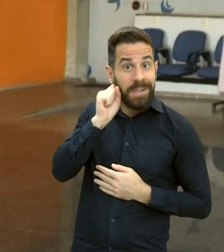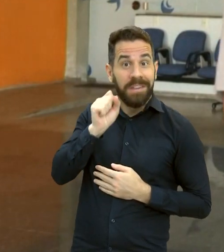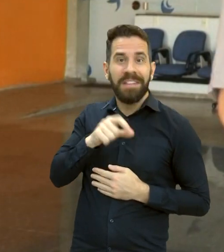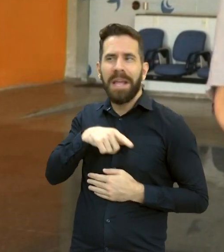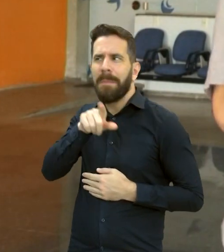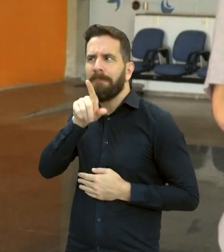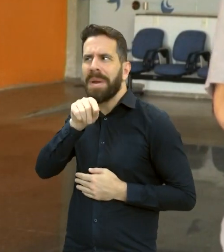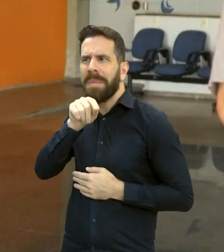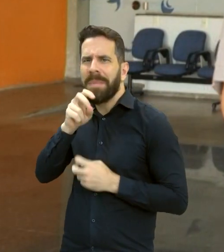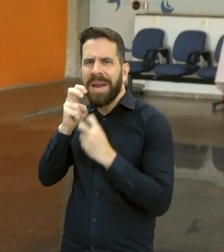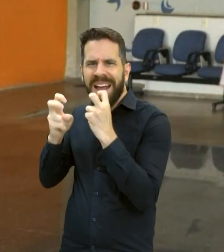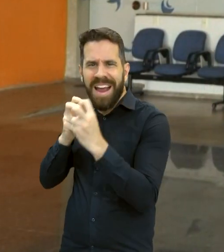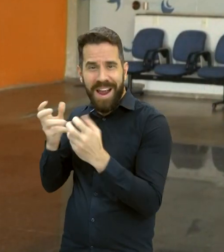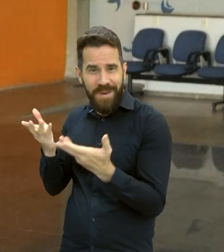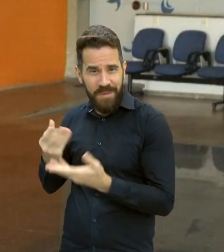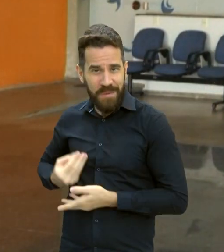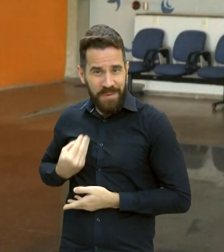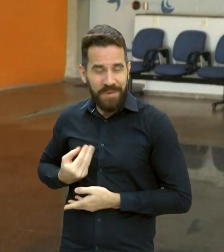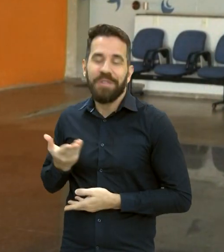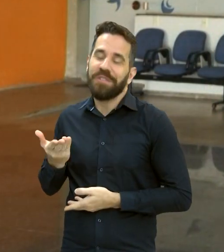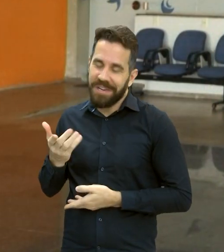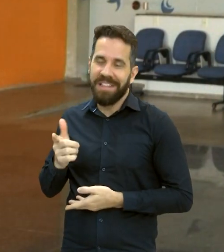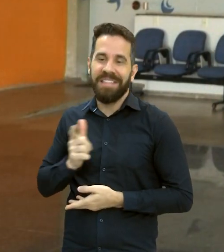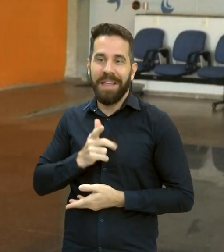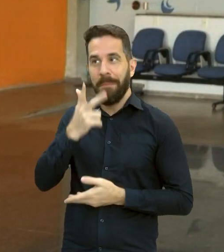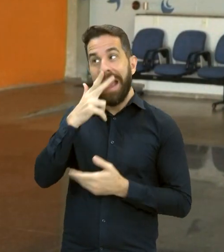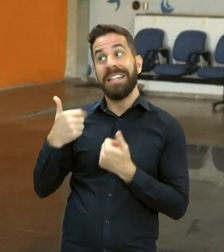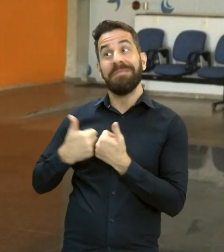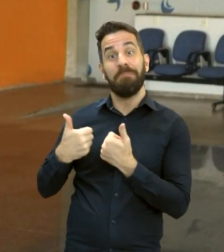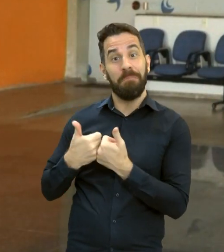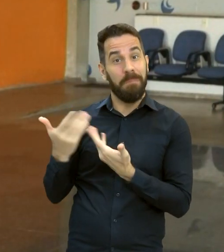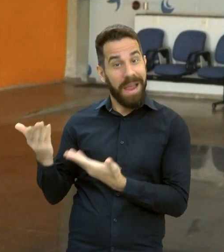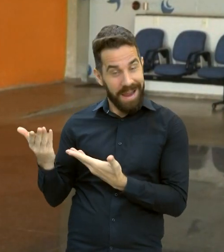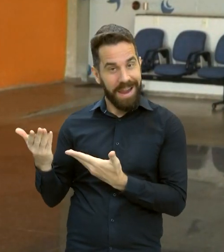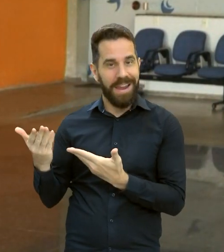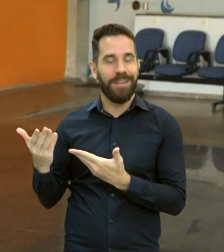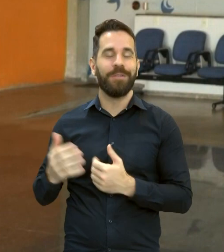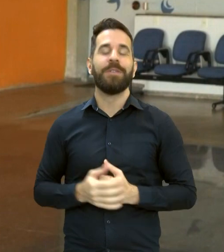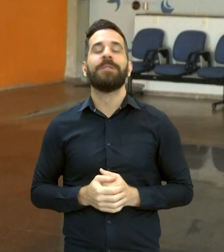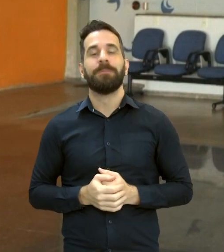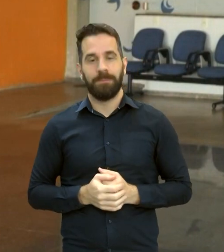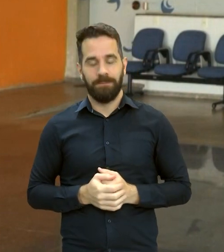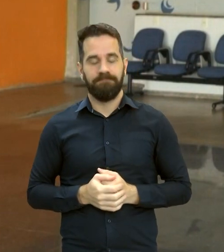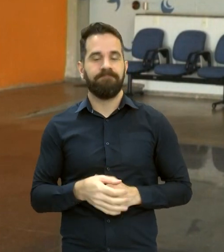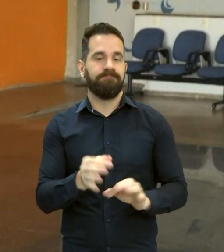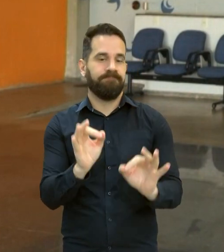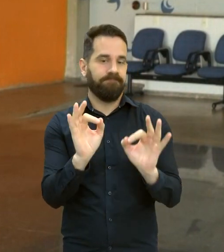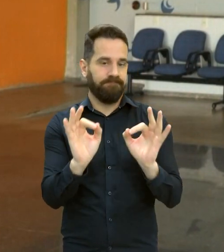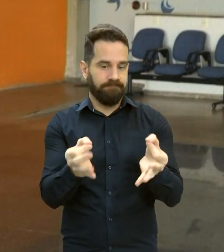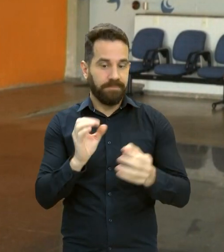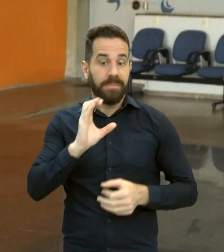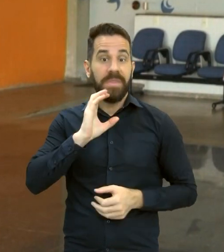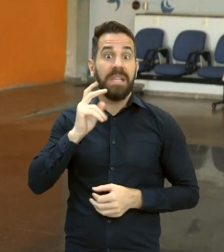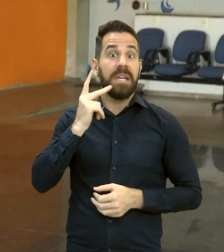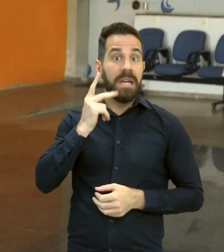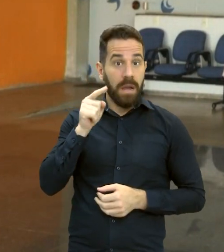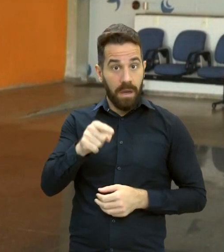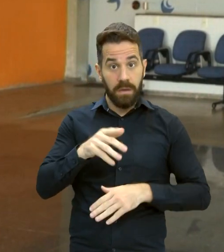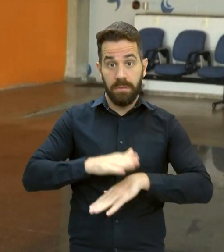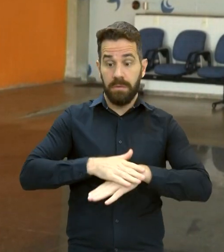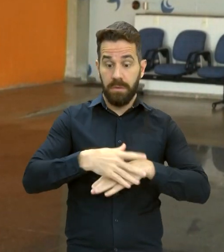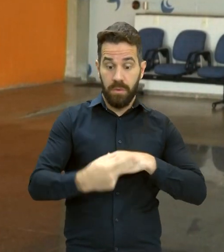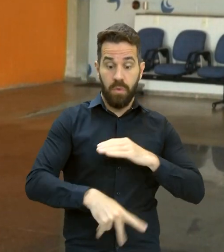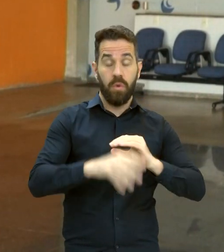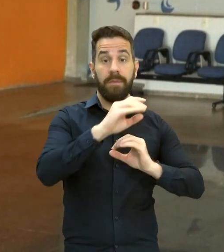A gente está com essa companhia hoje no link ao vivo. Pois é, Cássio. A Universidade Federal sempre trabalha para melhorar todas